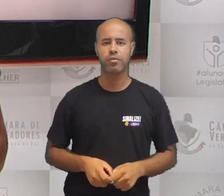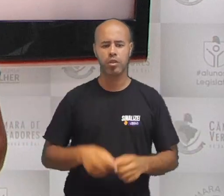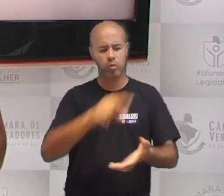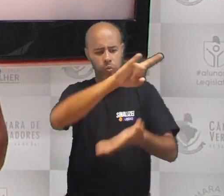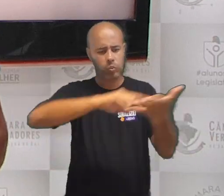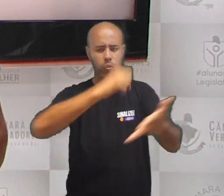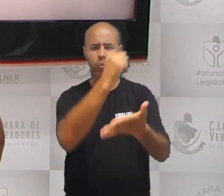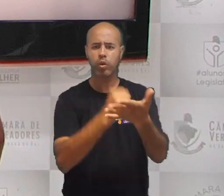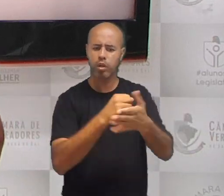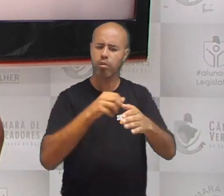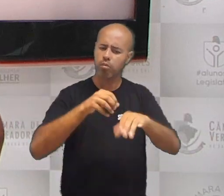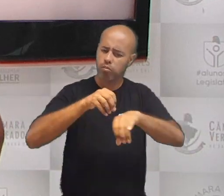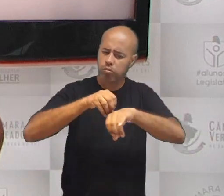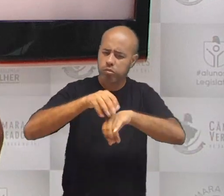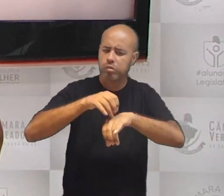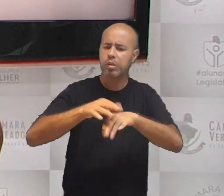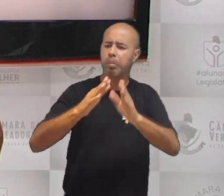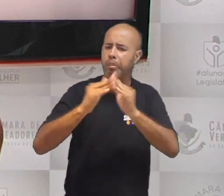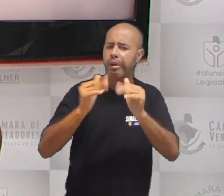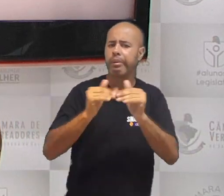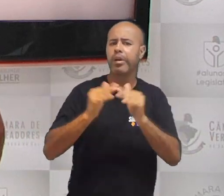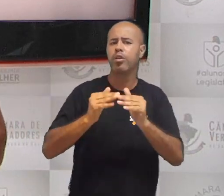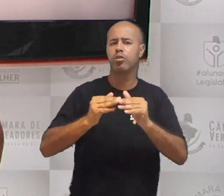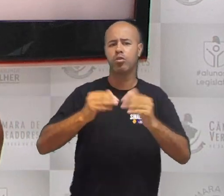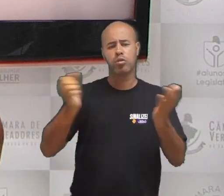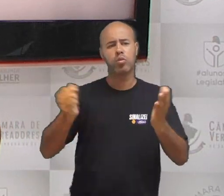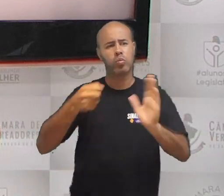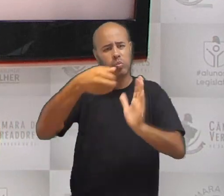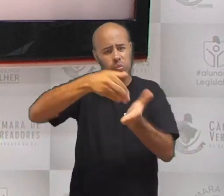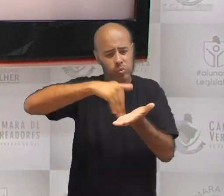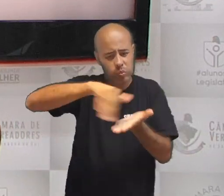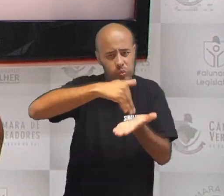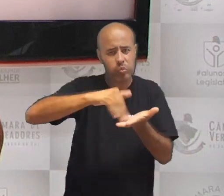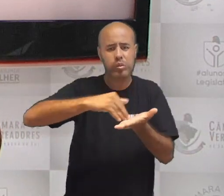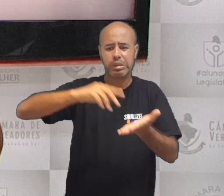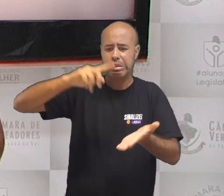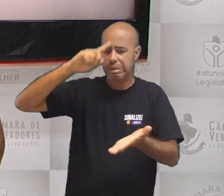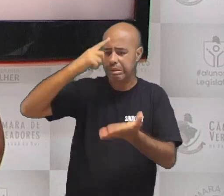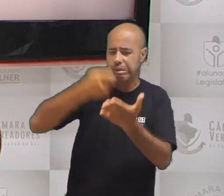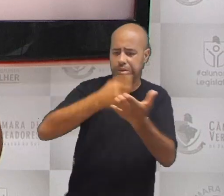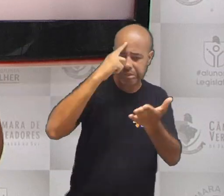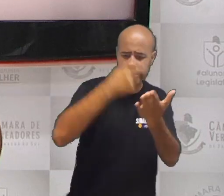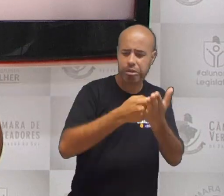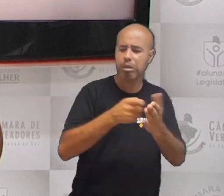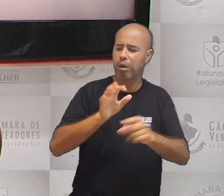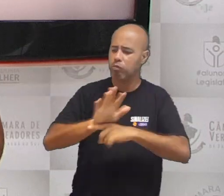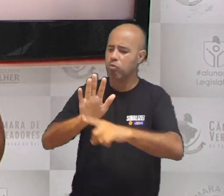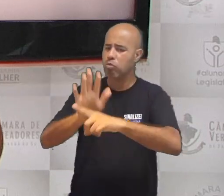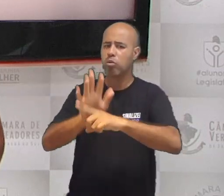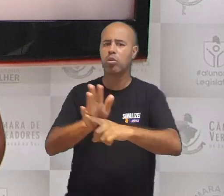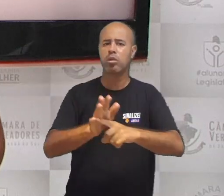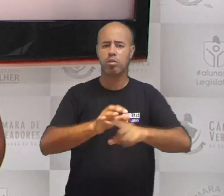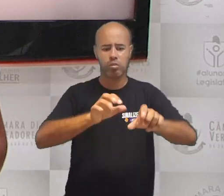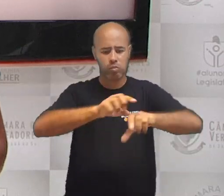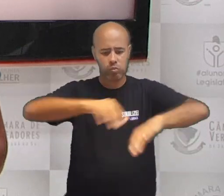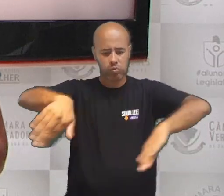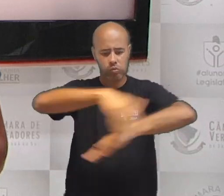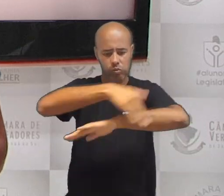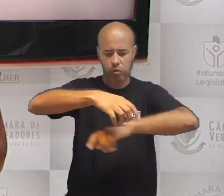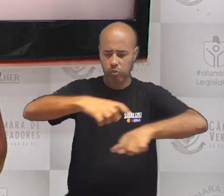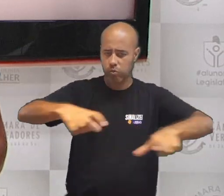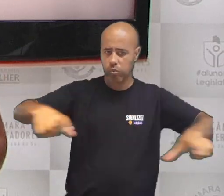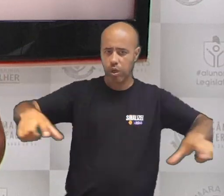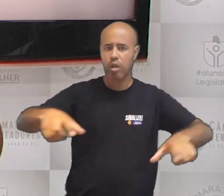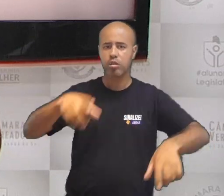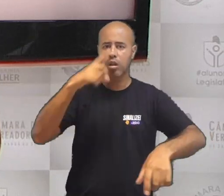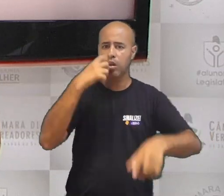documento sugere que o Executivo Municipal, por meio de Secretaria Competente, tome as devidas providências para a extensão da coleta